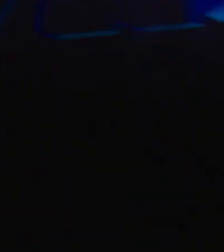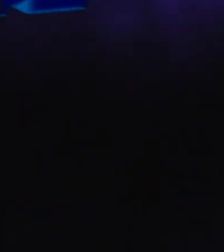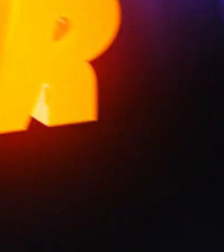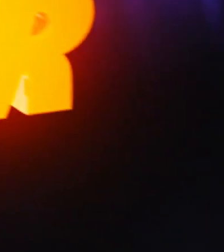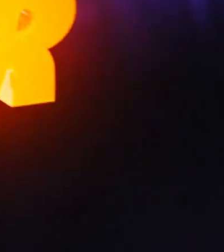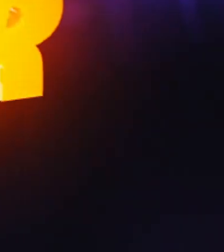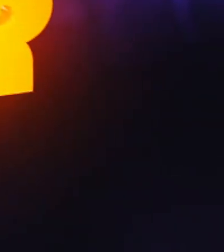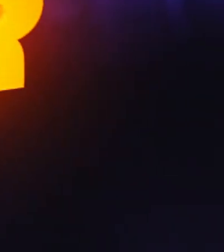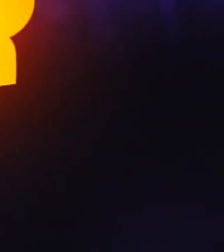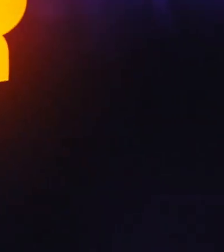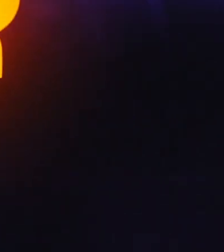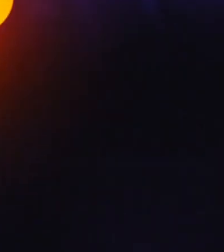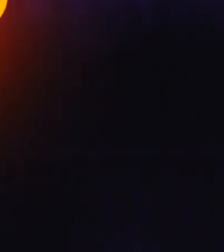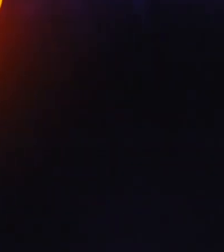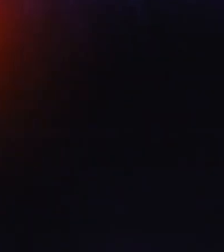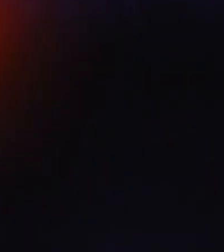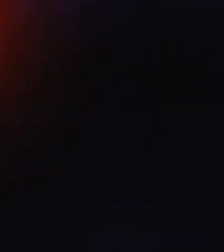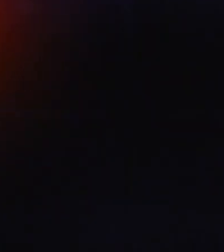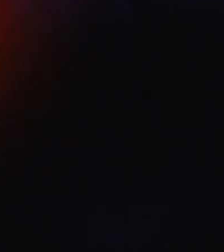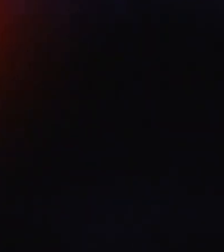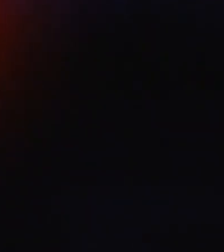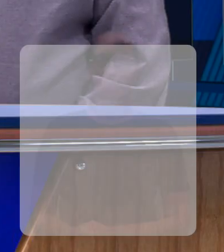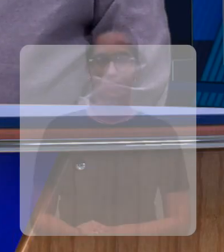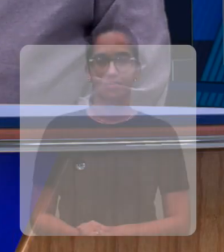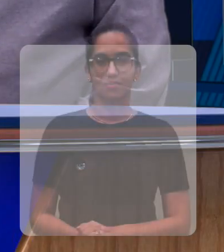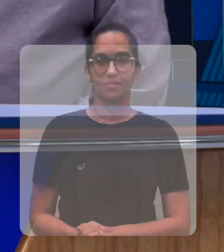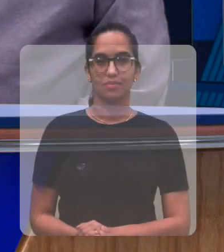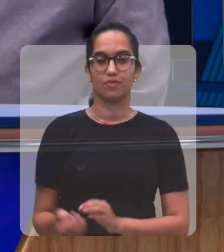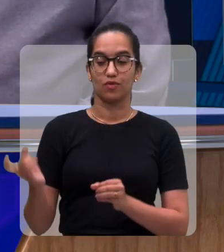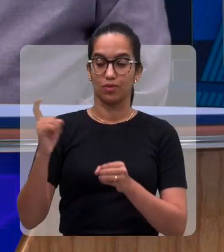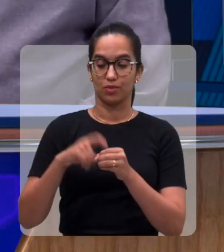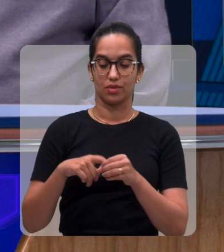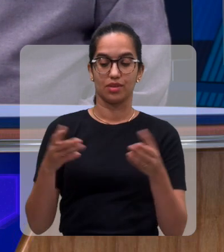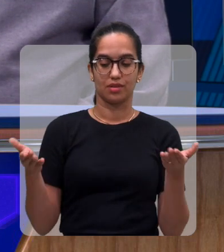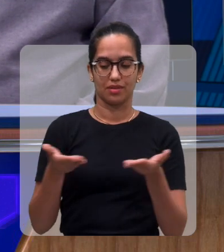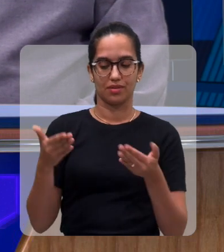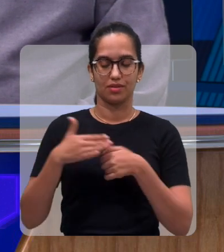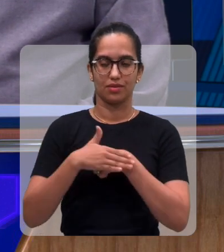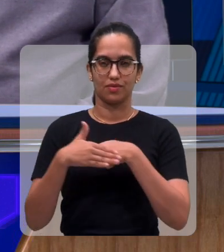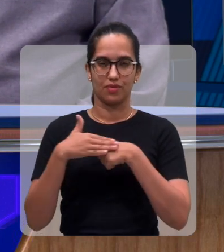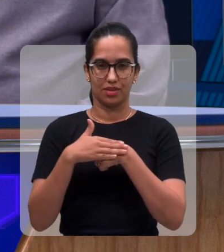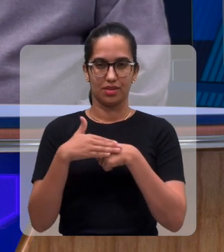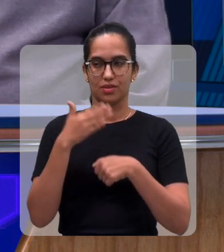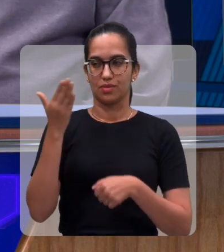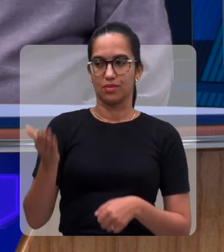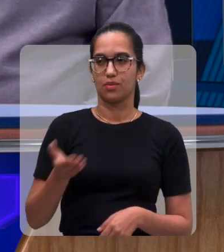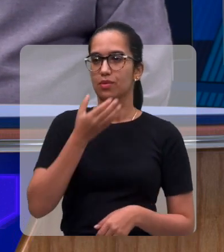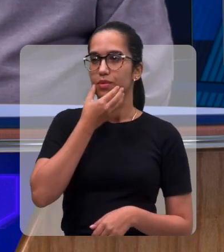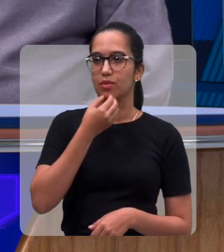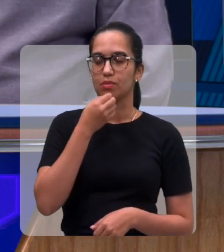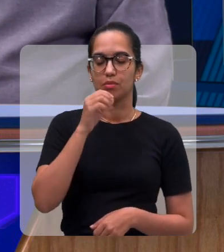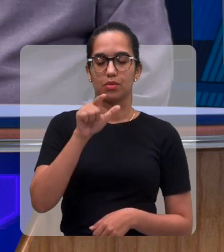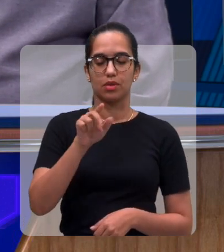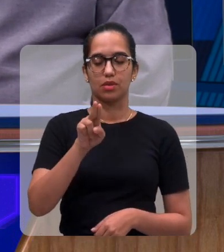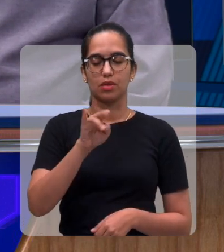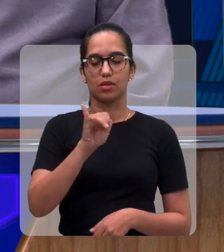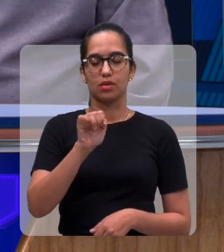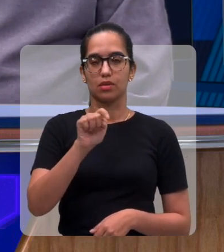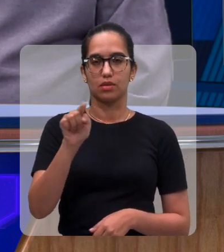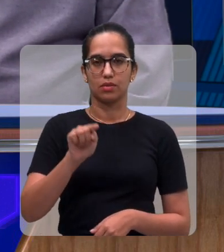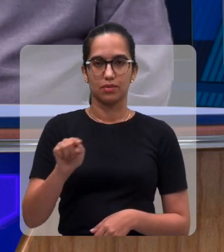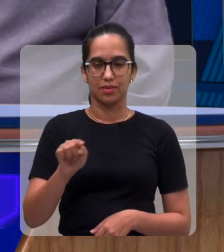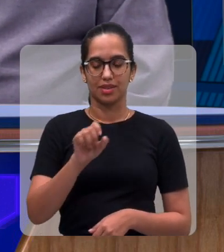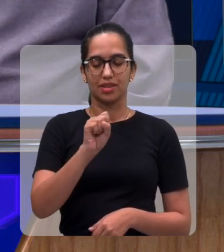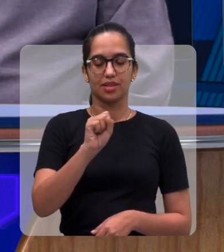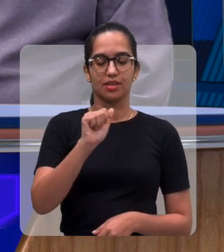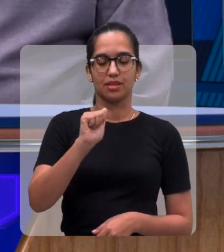Vê, Ouvir, Sentir. Voltando, voltando, conversando com Luiz Sampaio, professor